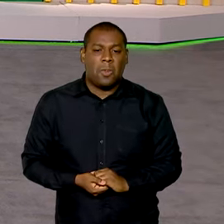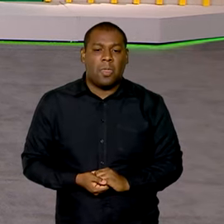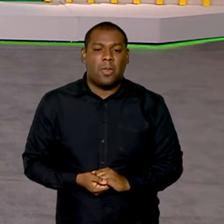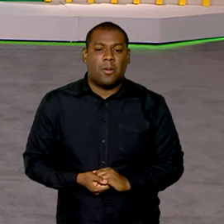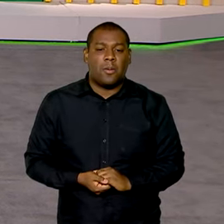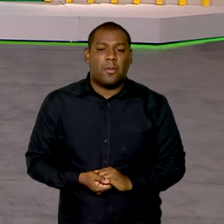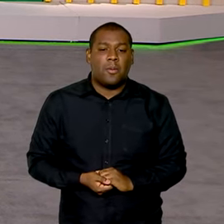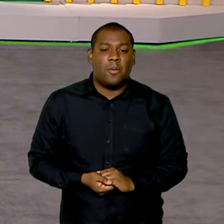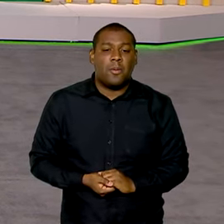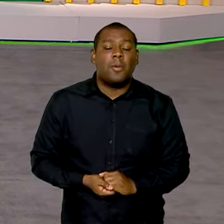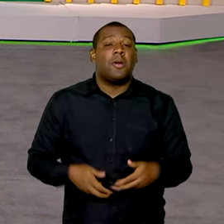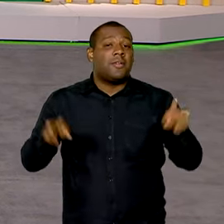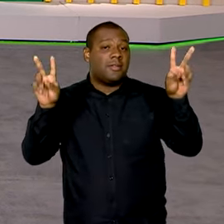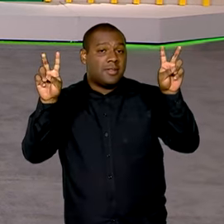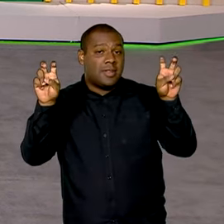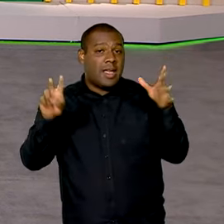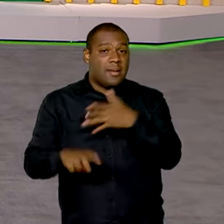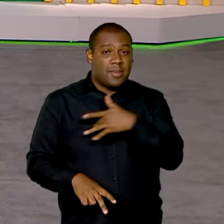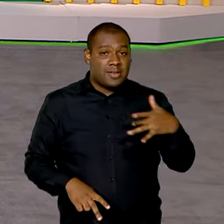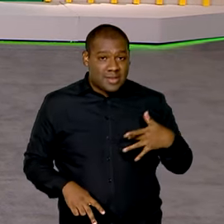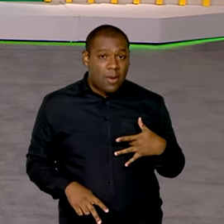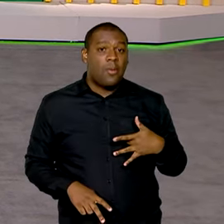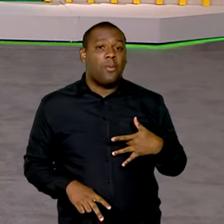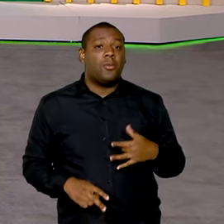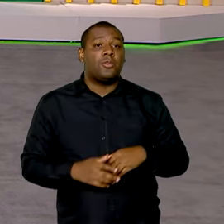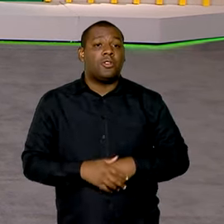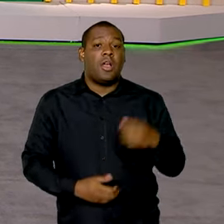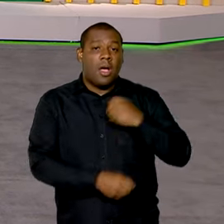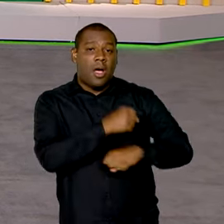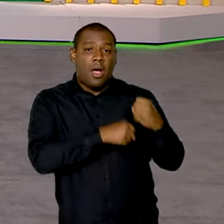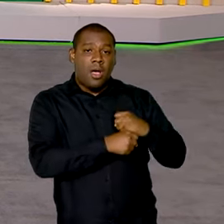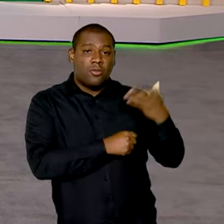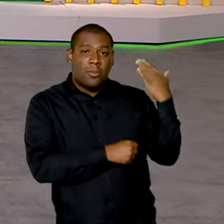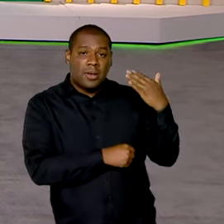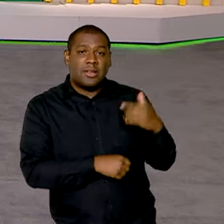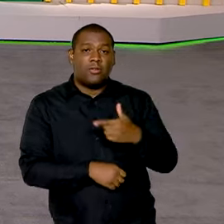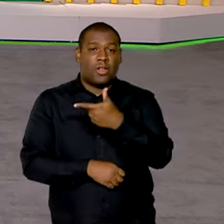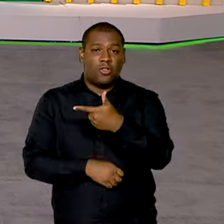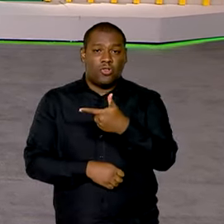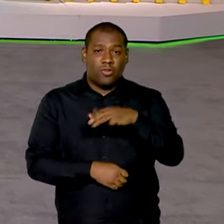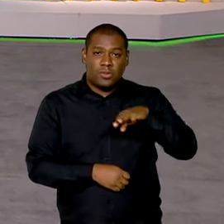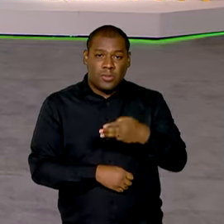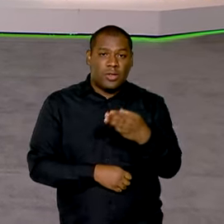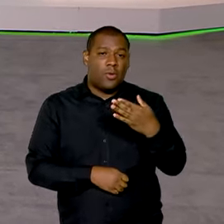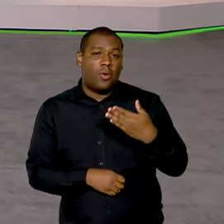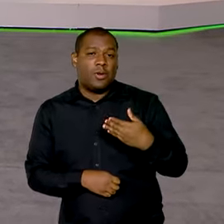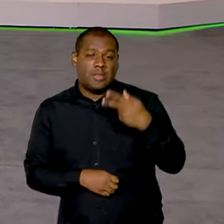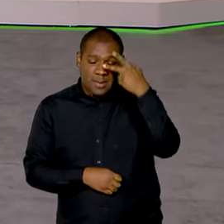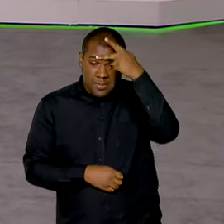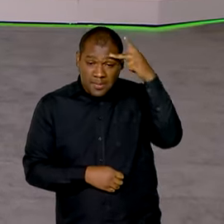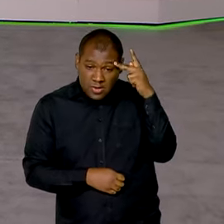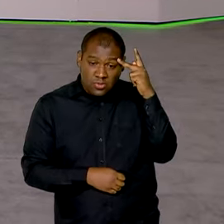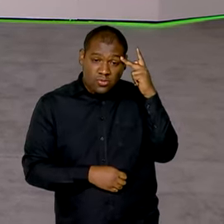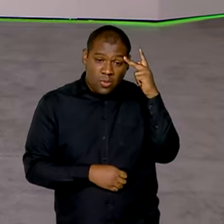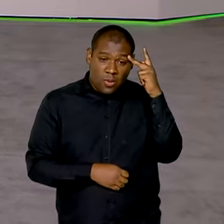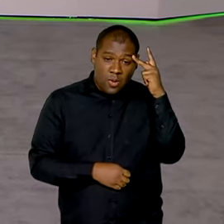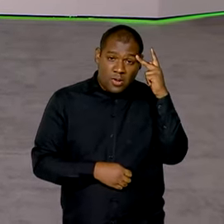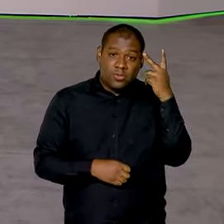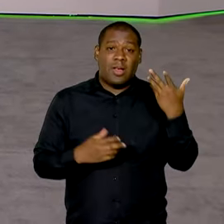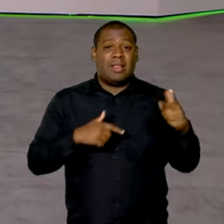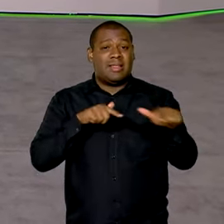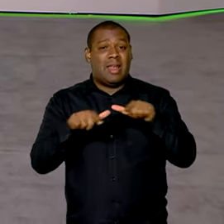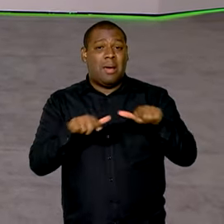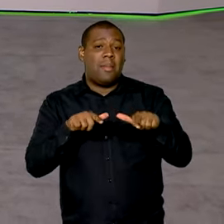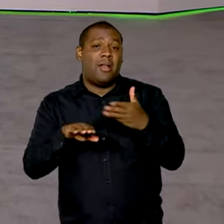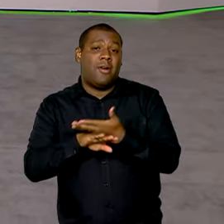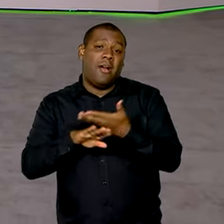E ainda falando de saúde e de direitos, no ano passado, mais de 2 milhões e meio de pessoas foram afastadas